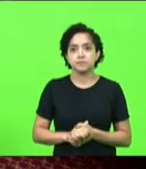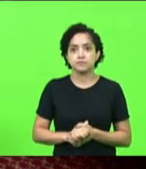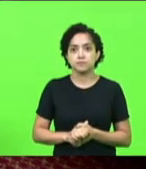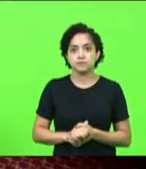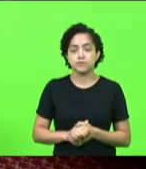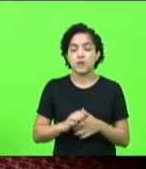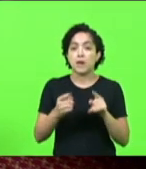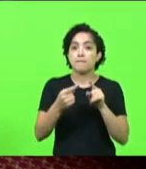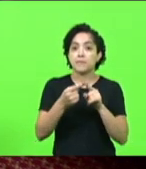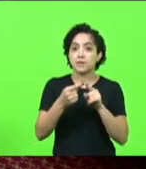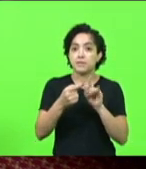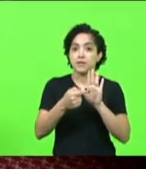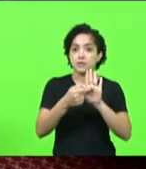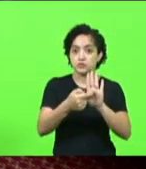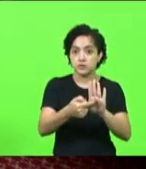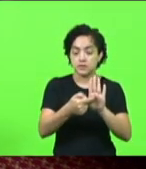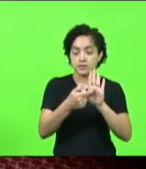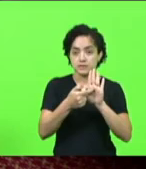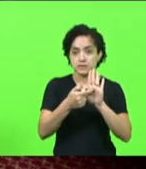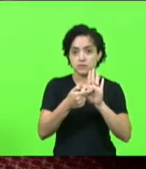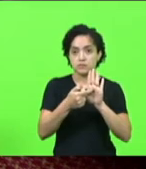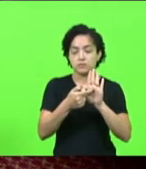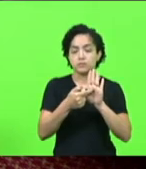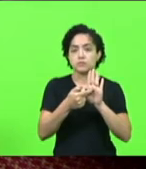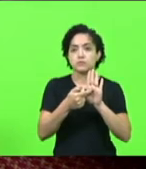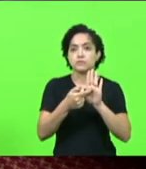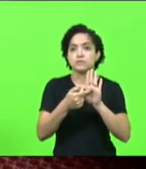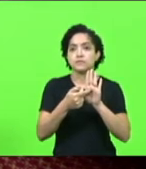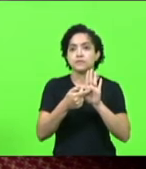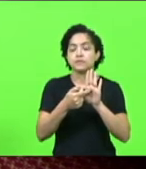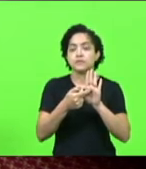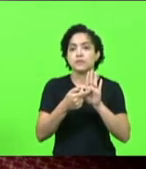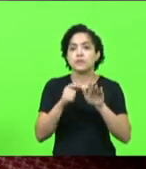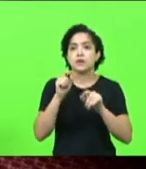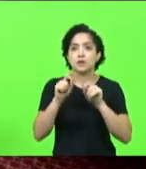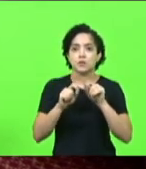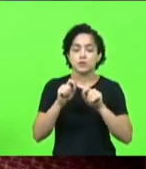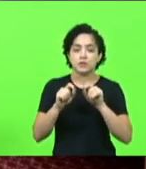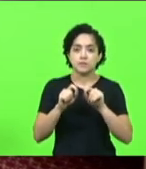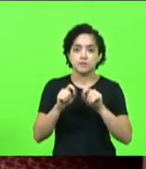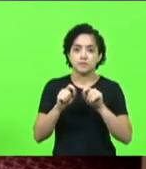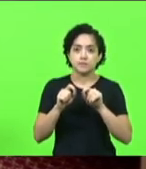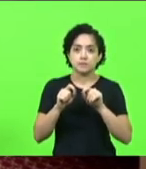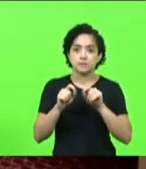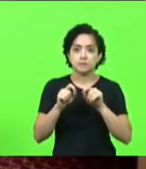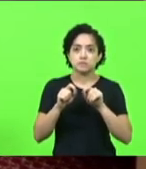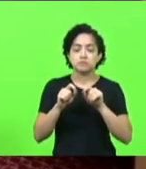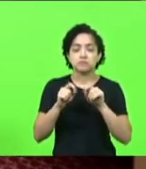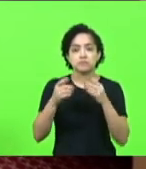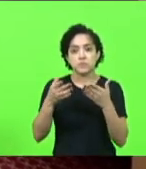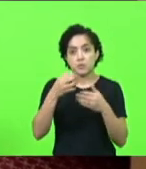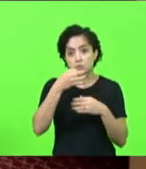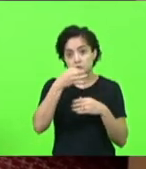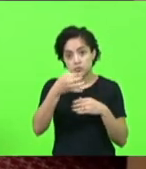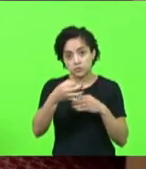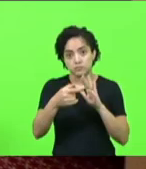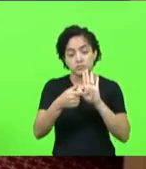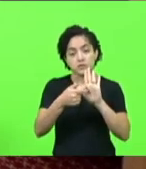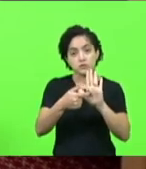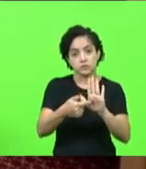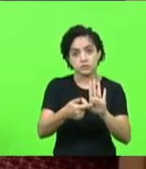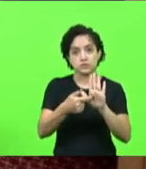a primeira indicação senhor presidente senhores deputados é uma sugestão ou seja uma indicação